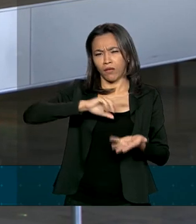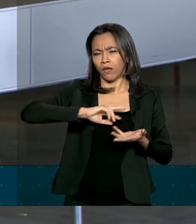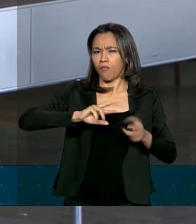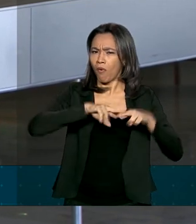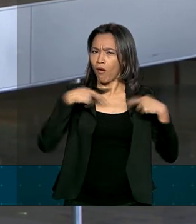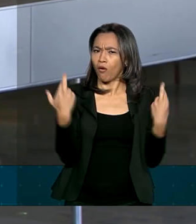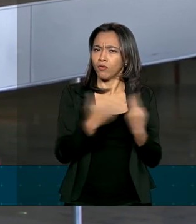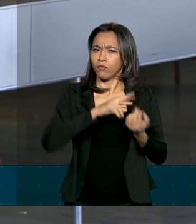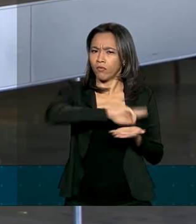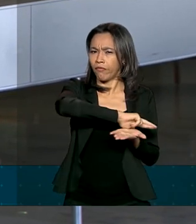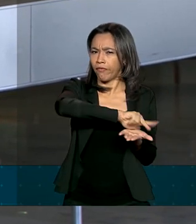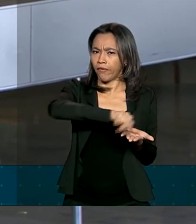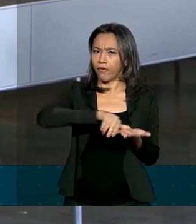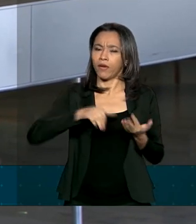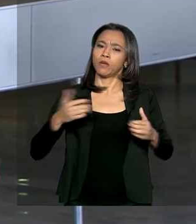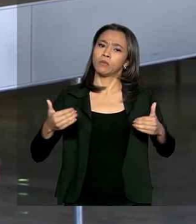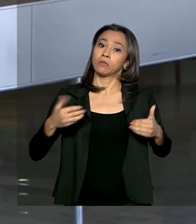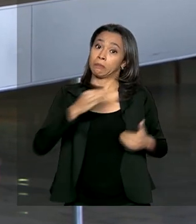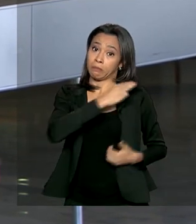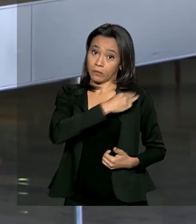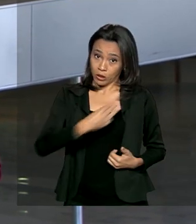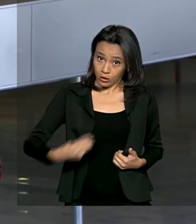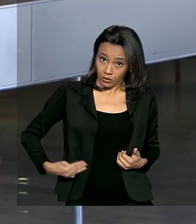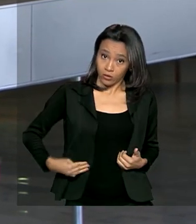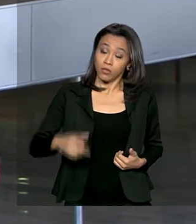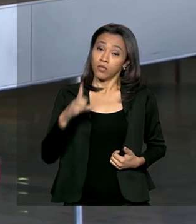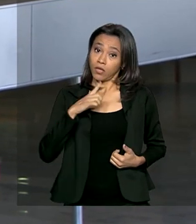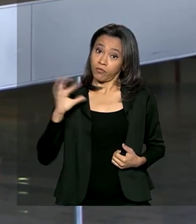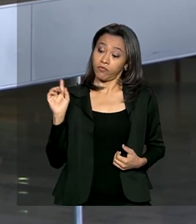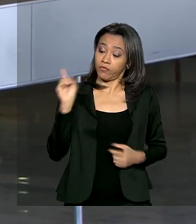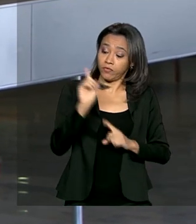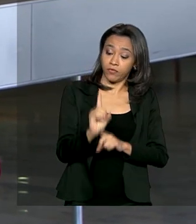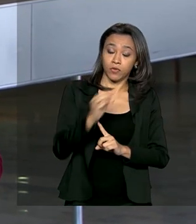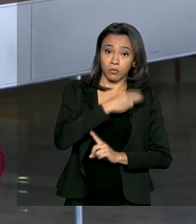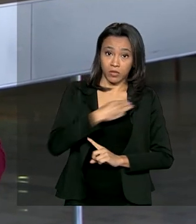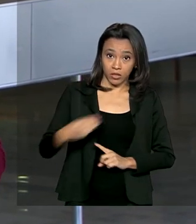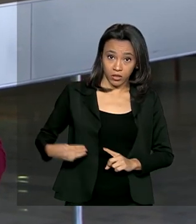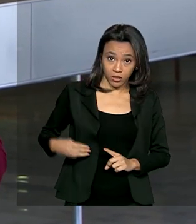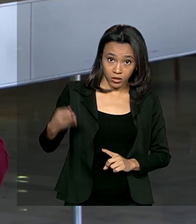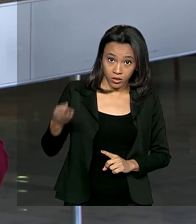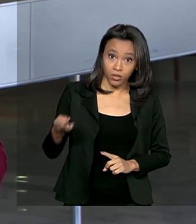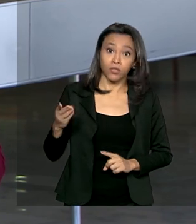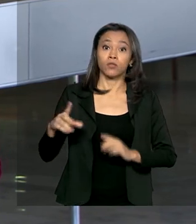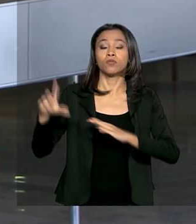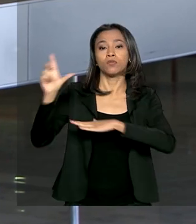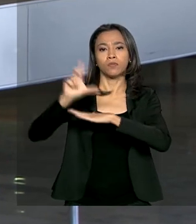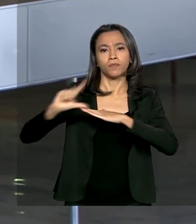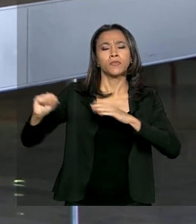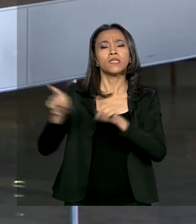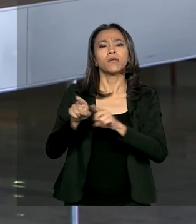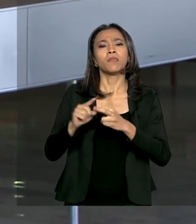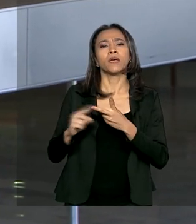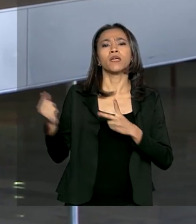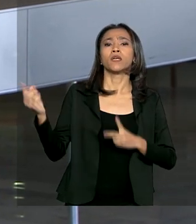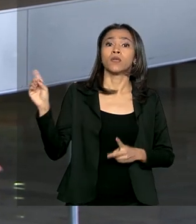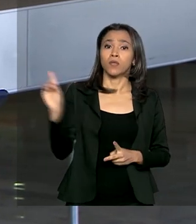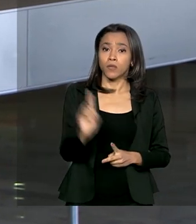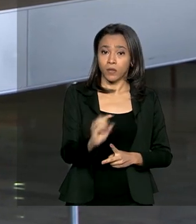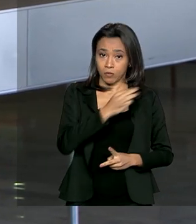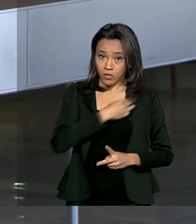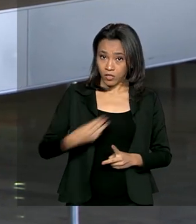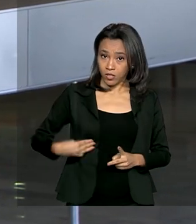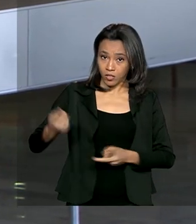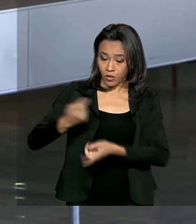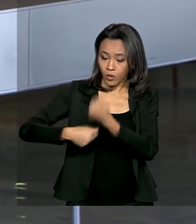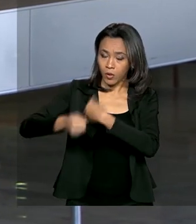ministros na agenda dele. Ele recebeu entre eles o ministro da Casa Civil, Braga Neto, também o ministro da Economia, Paulo Guedes e por